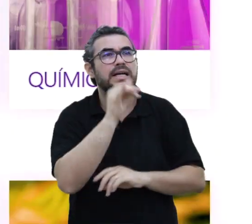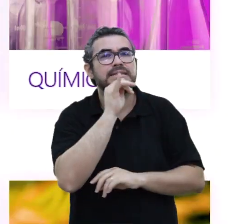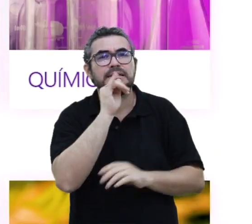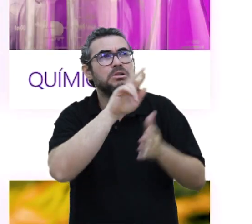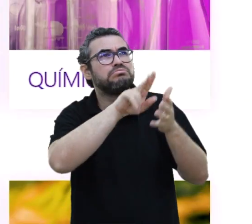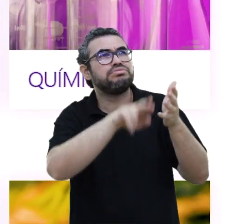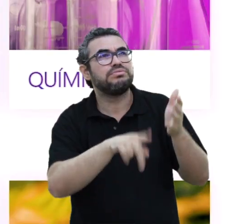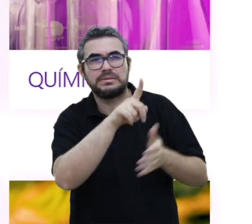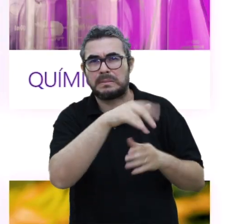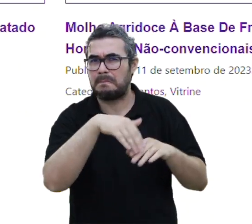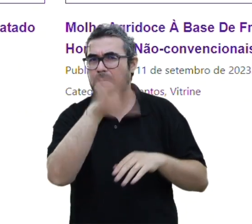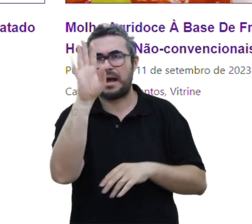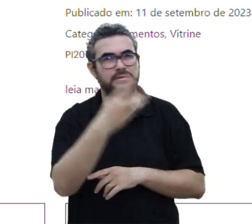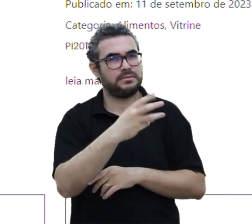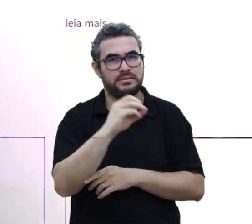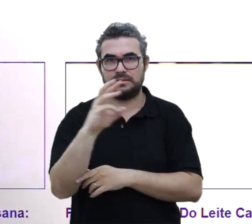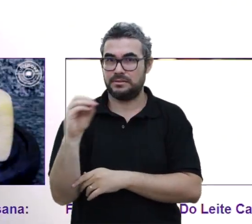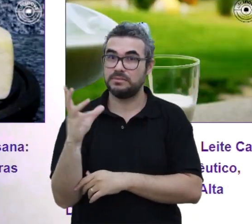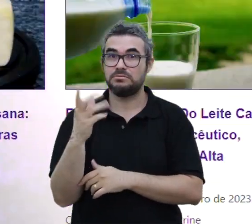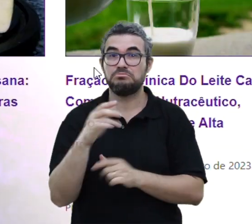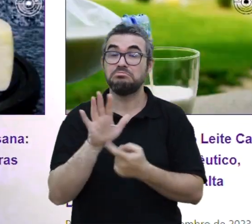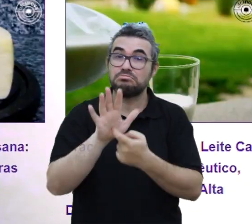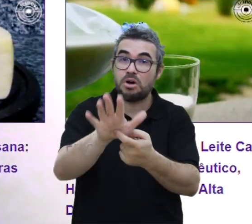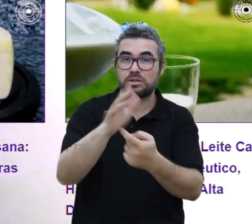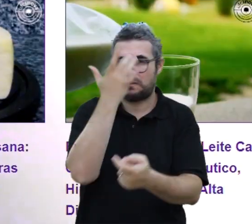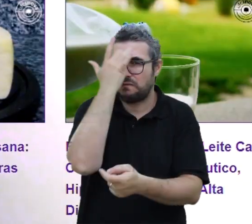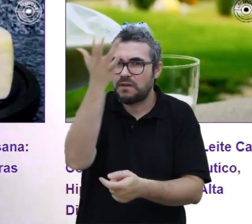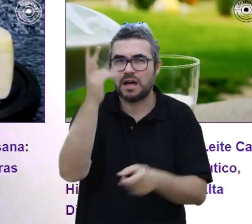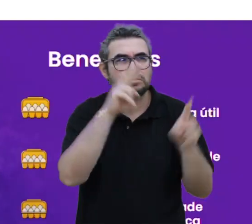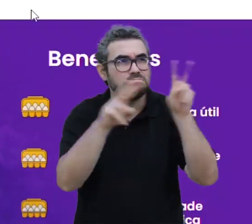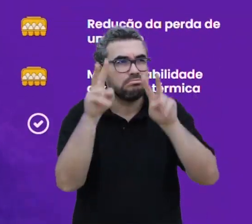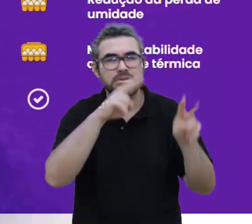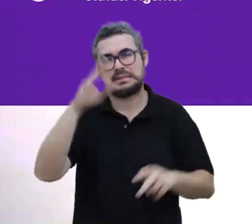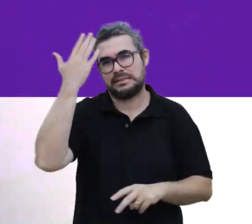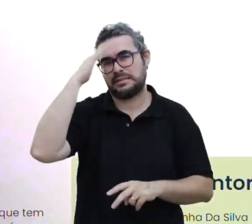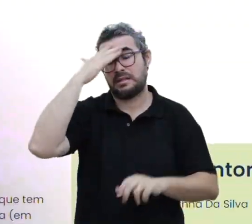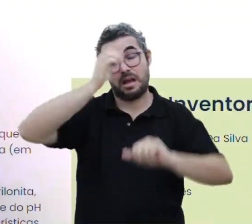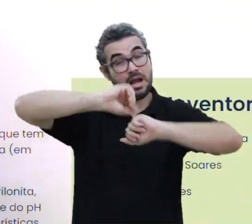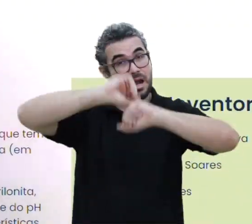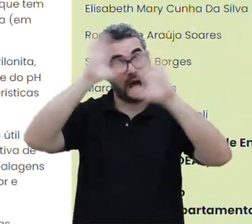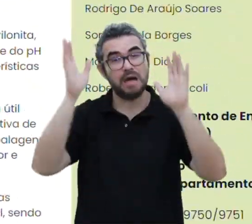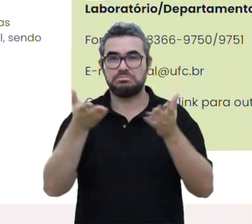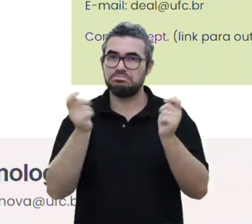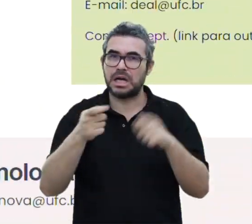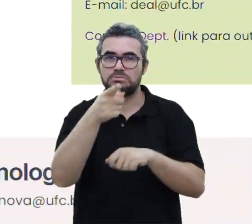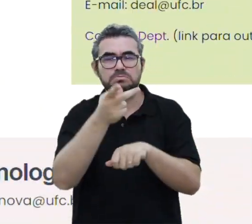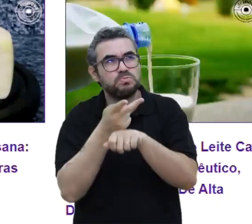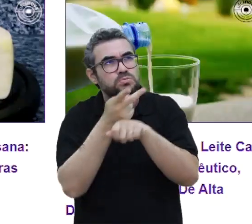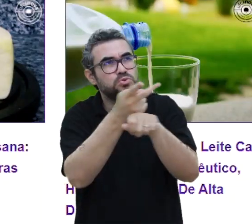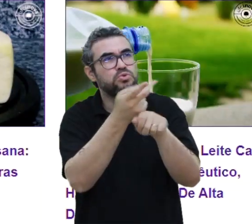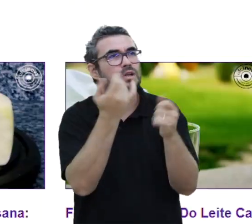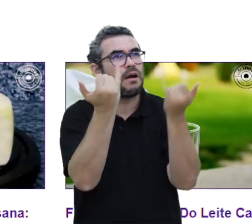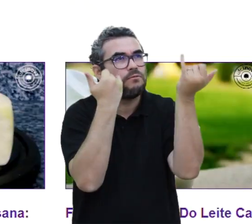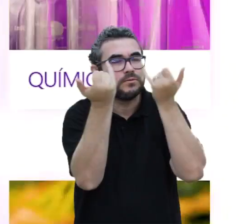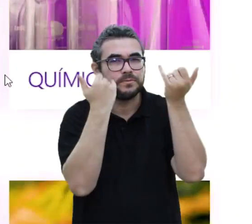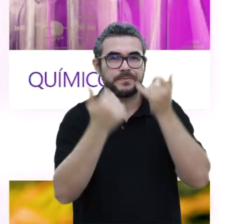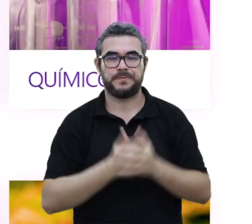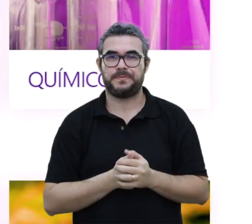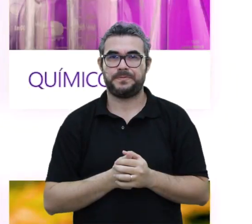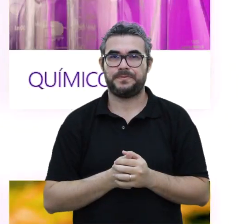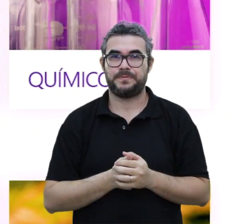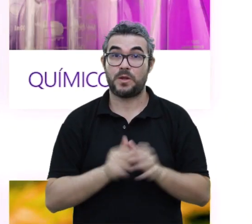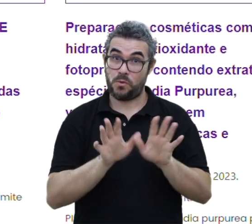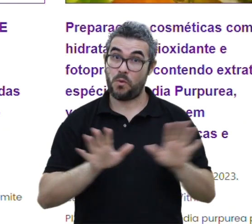da UFC Inova, a vitrine reúne em um só lugar mais de 300 ativos que estão expostos com linguagem e comunicação visual